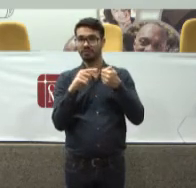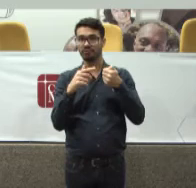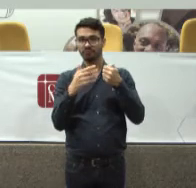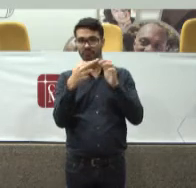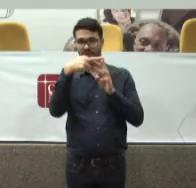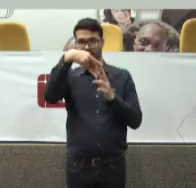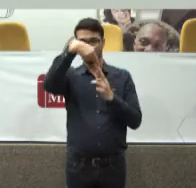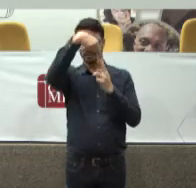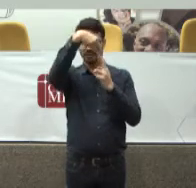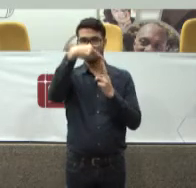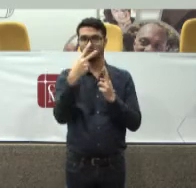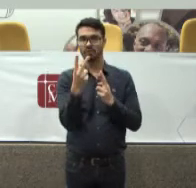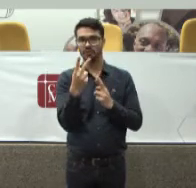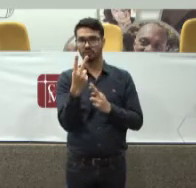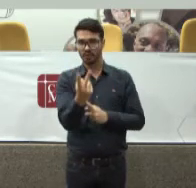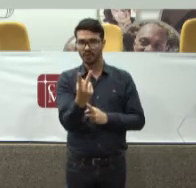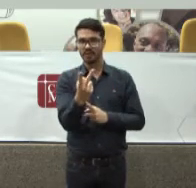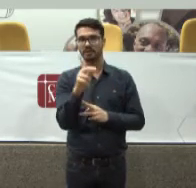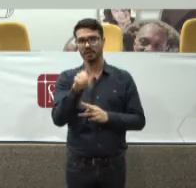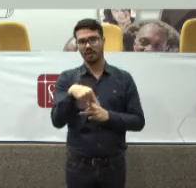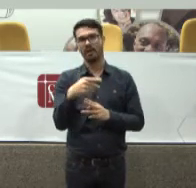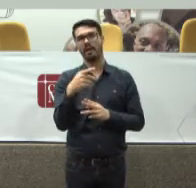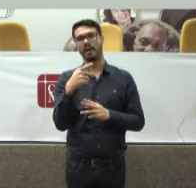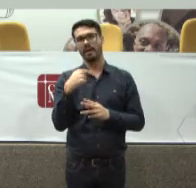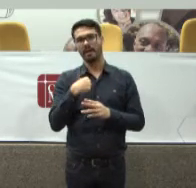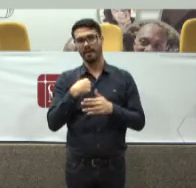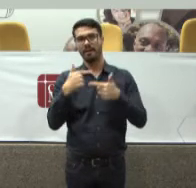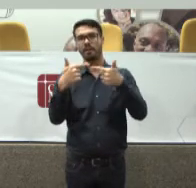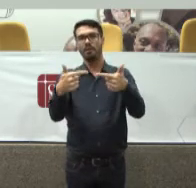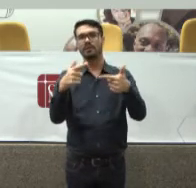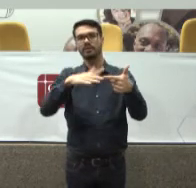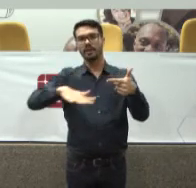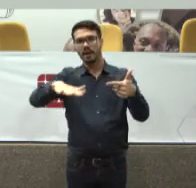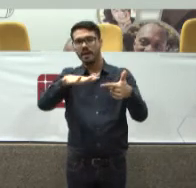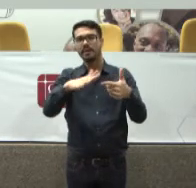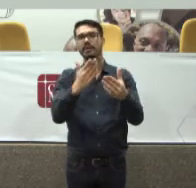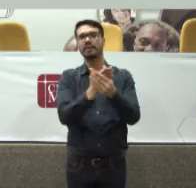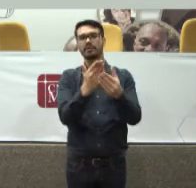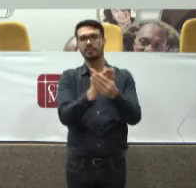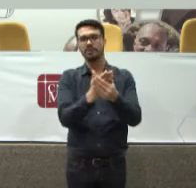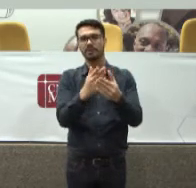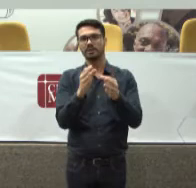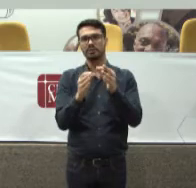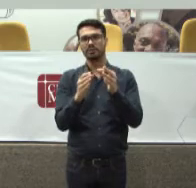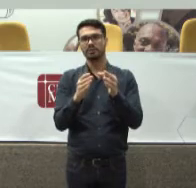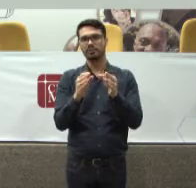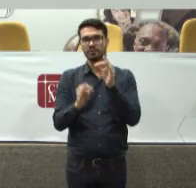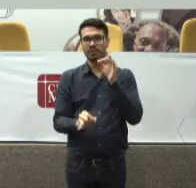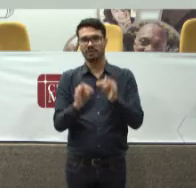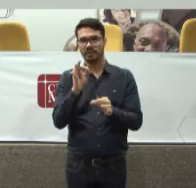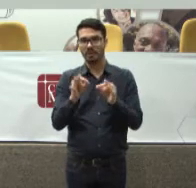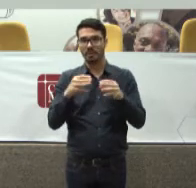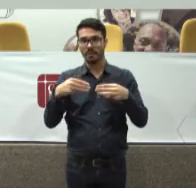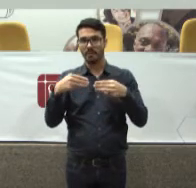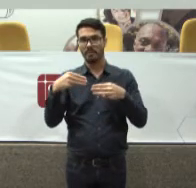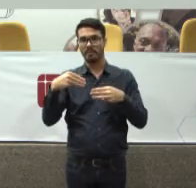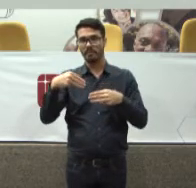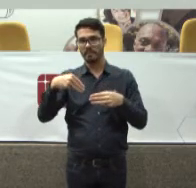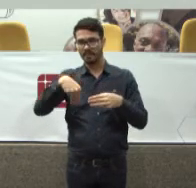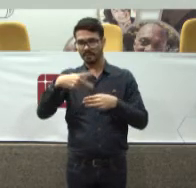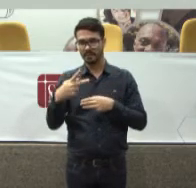bandeira Na área Da judicialização Então O Ministério Público Na questão